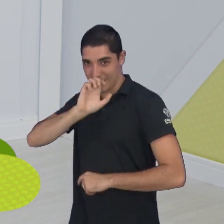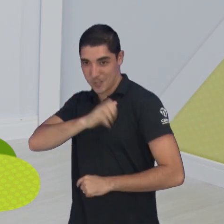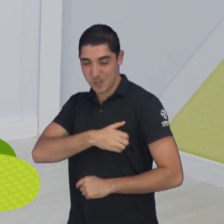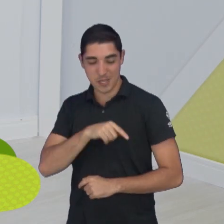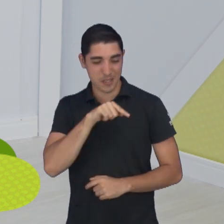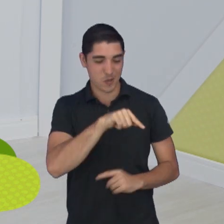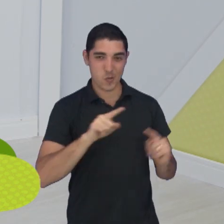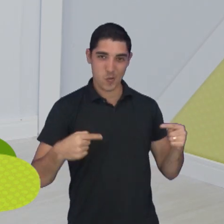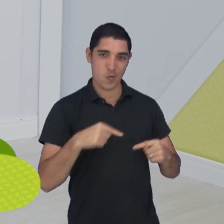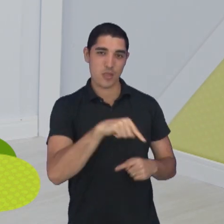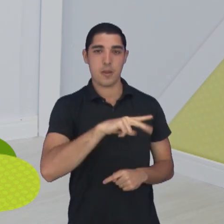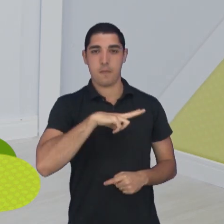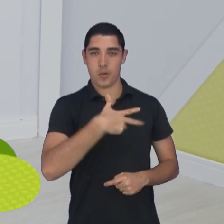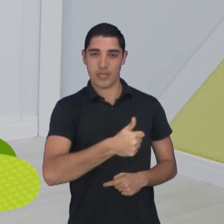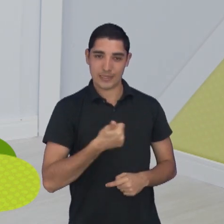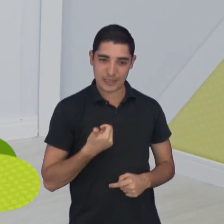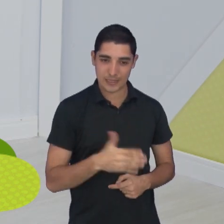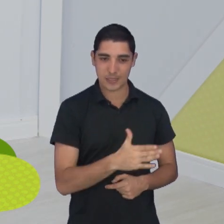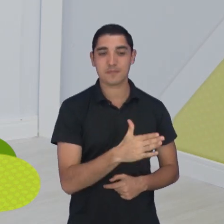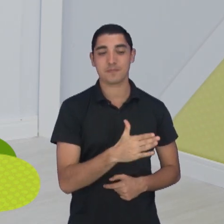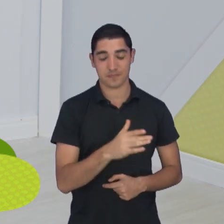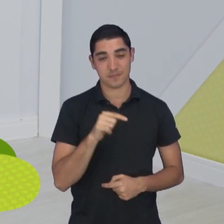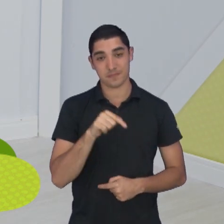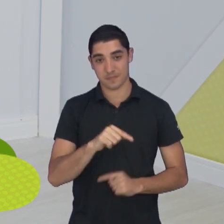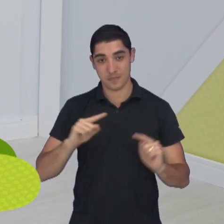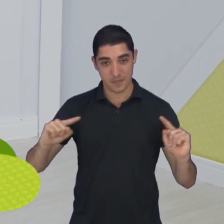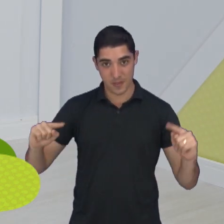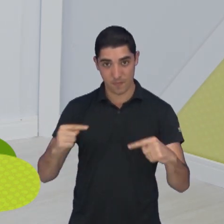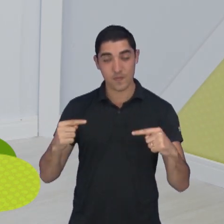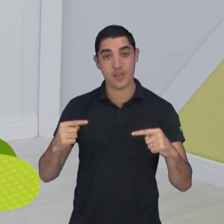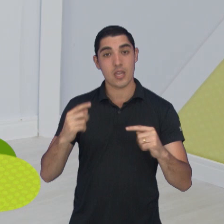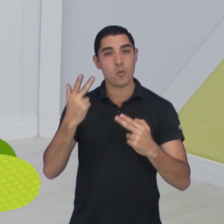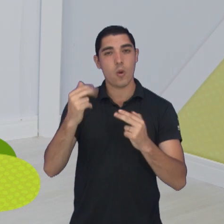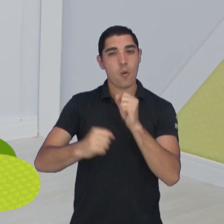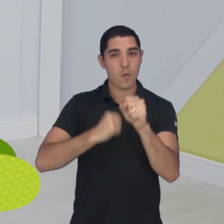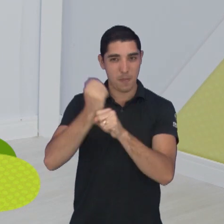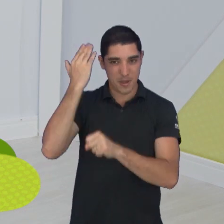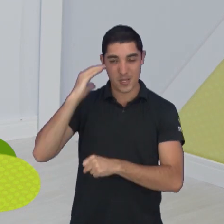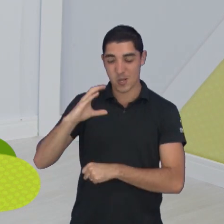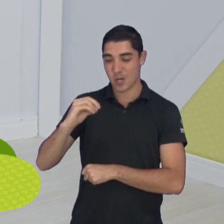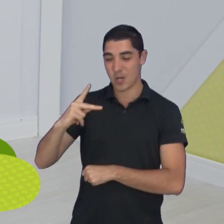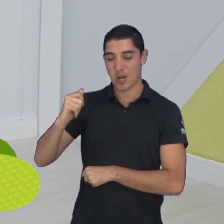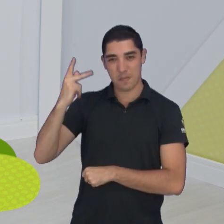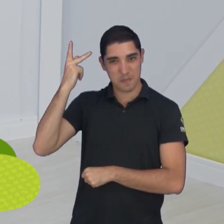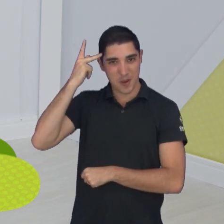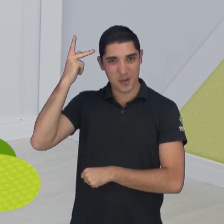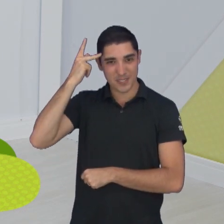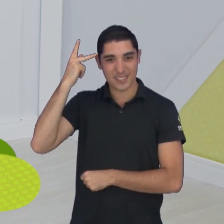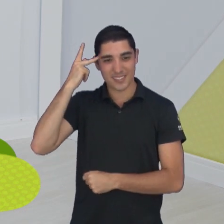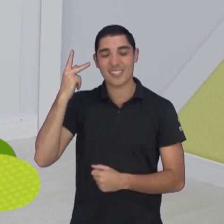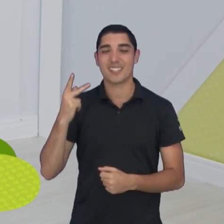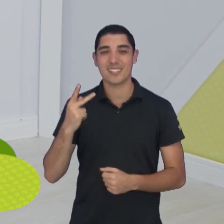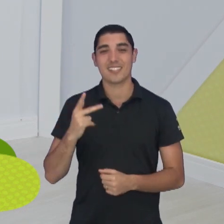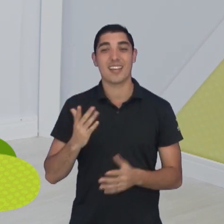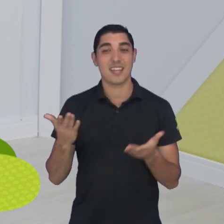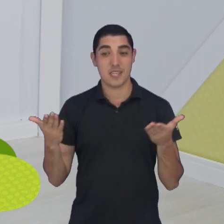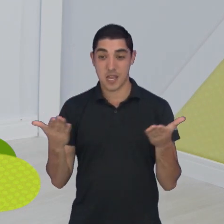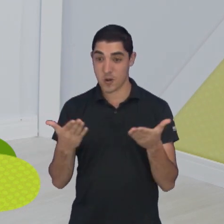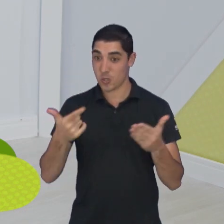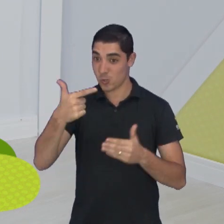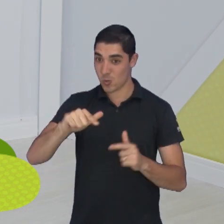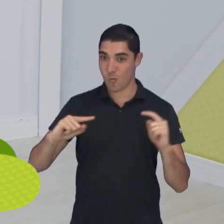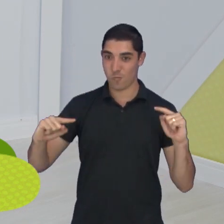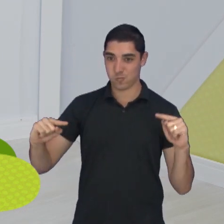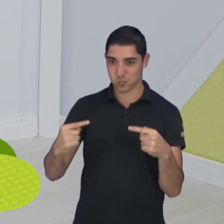reencontro aí. São José e Portuguesa Santista fizeram a final da Copa Paulista. Quieto, Matheus. Copa Paulista agora, eles vão se